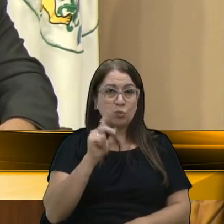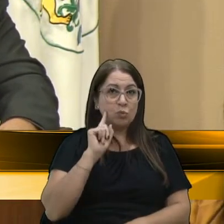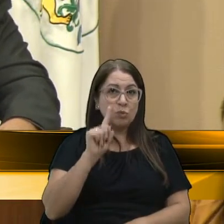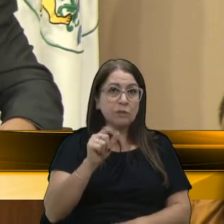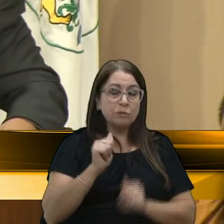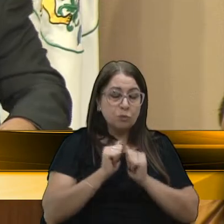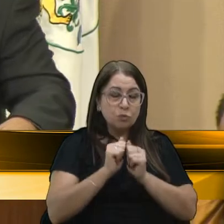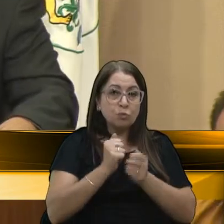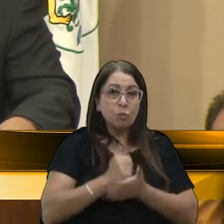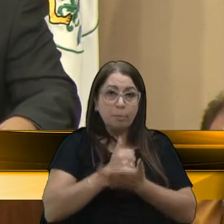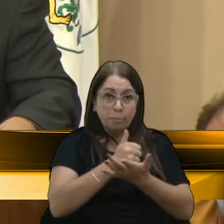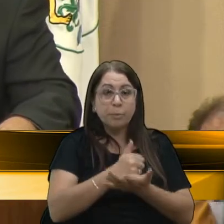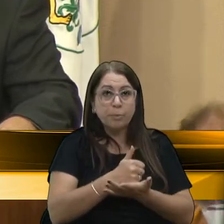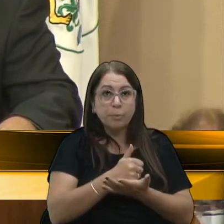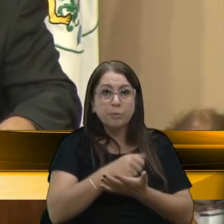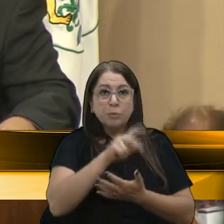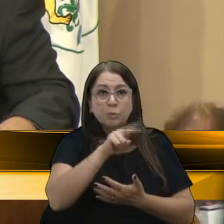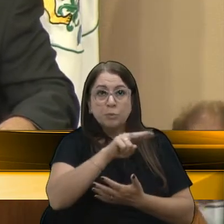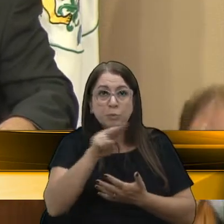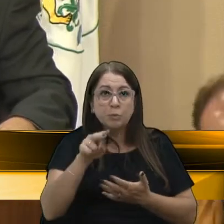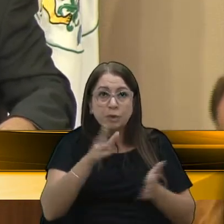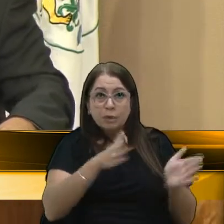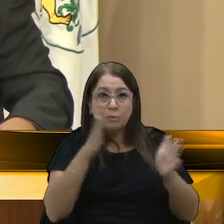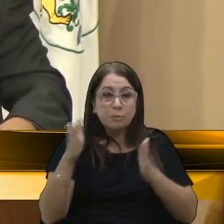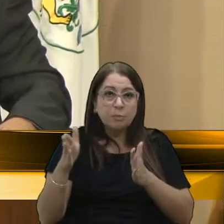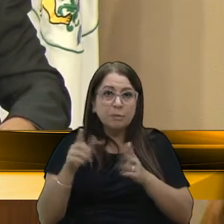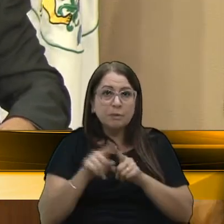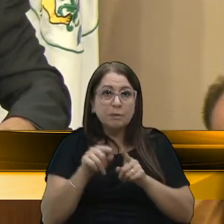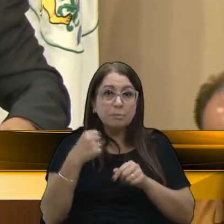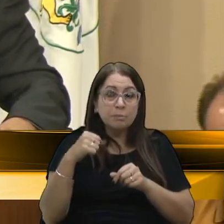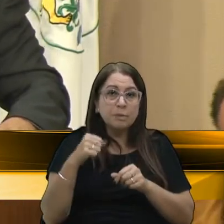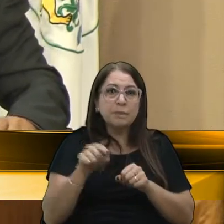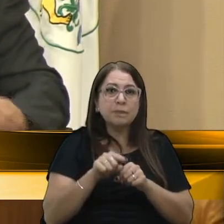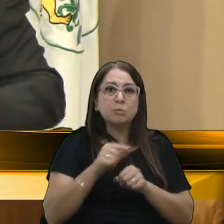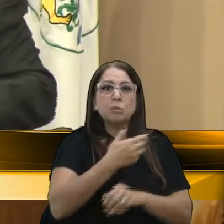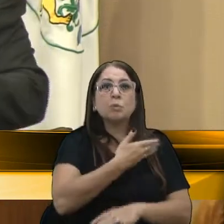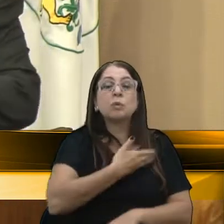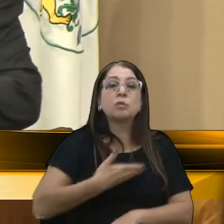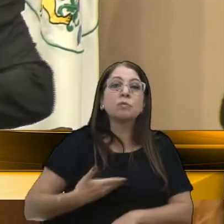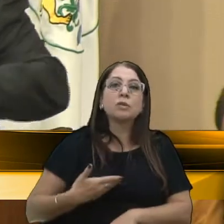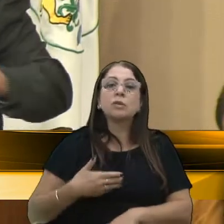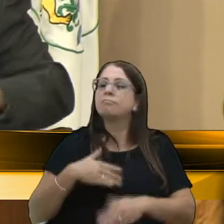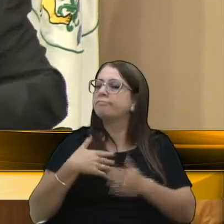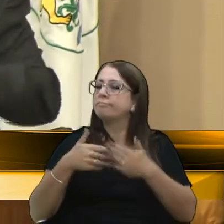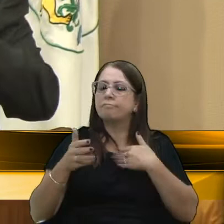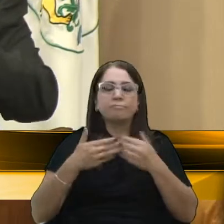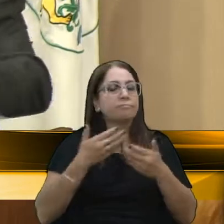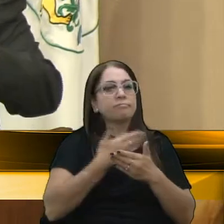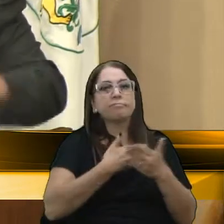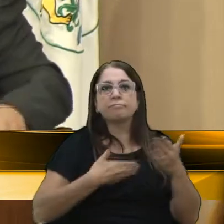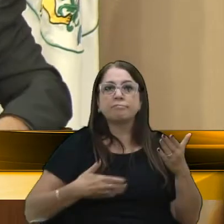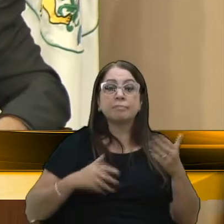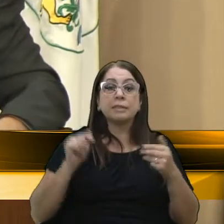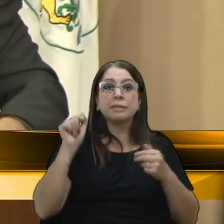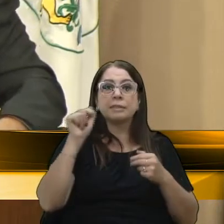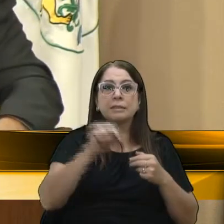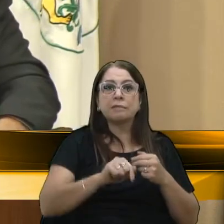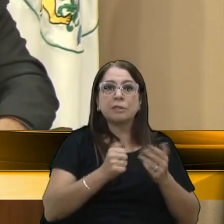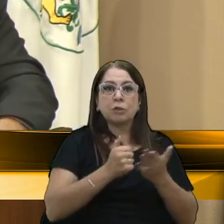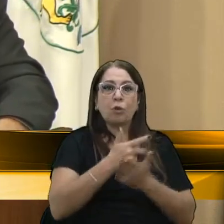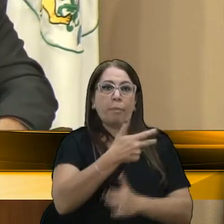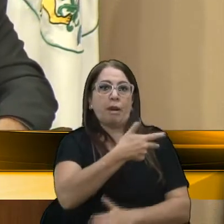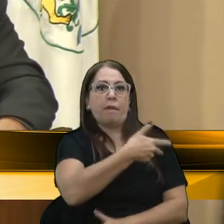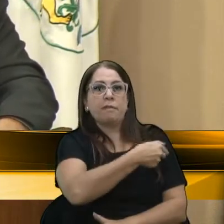nosso lado, nunca esteve do nosso lado, precisamos do governador, independente de governador, que venha comprar essas